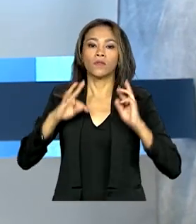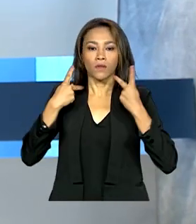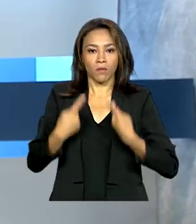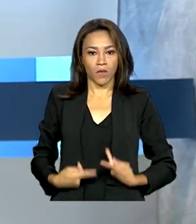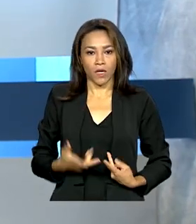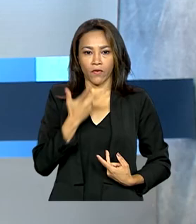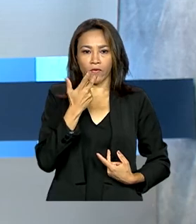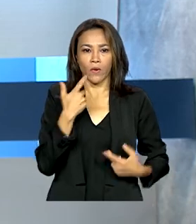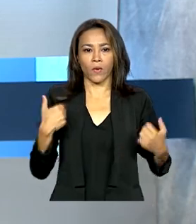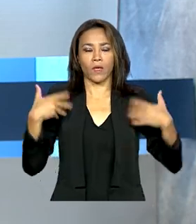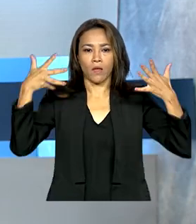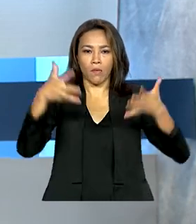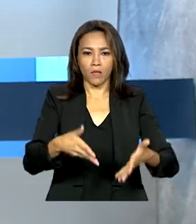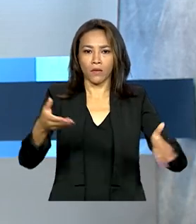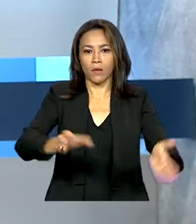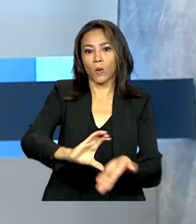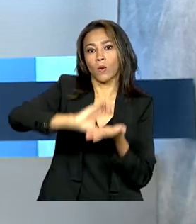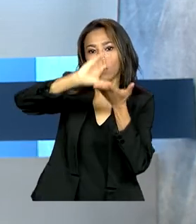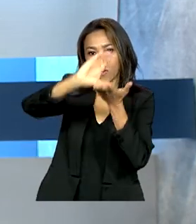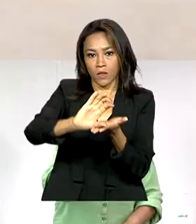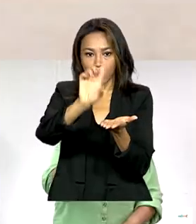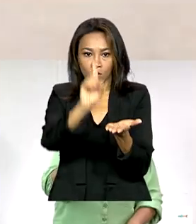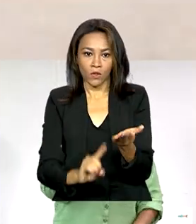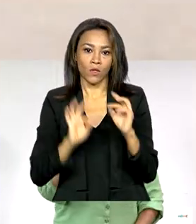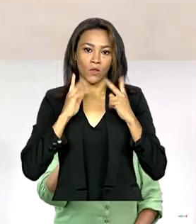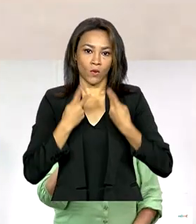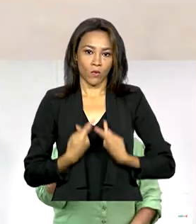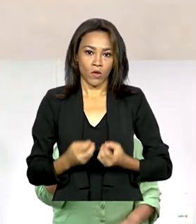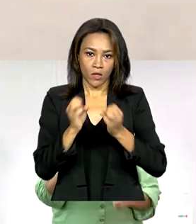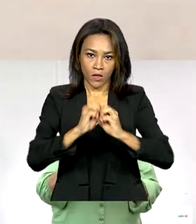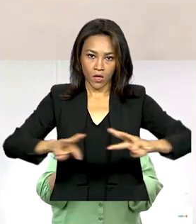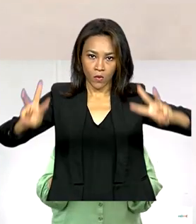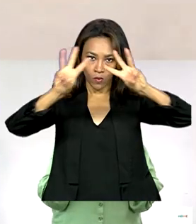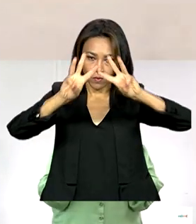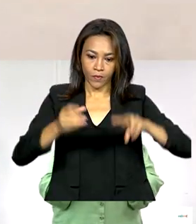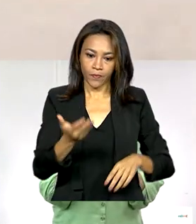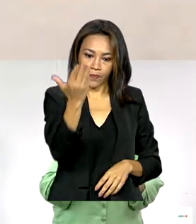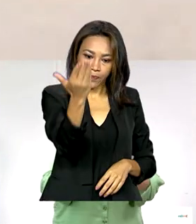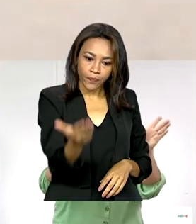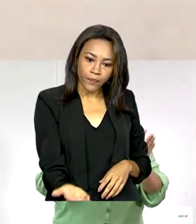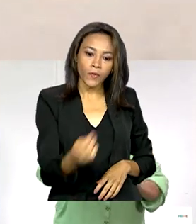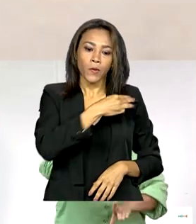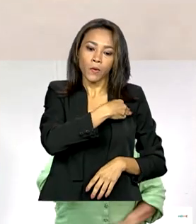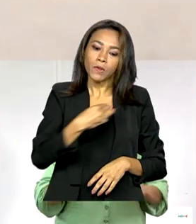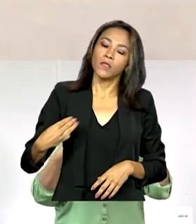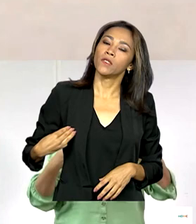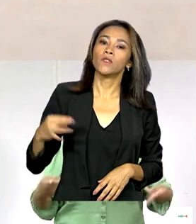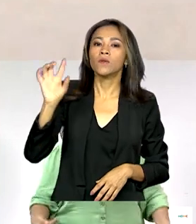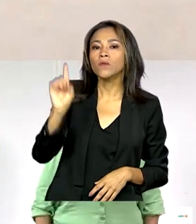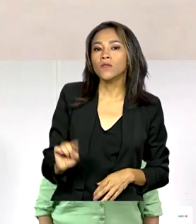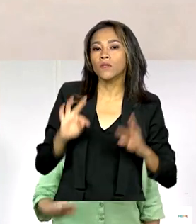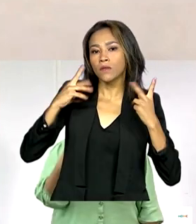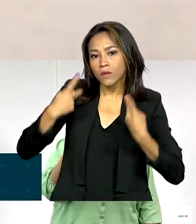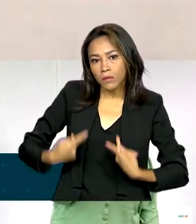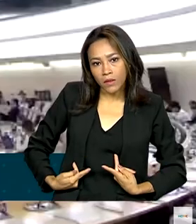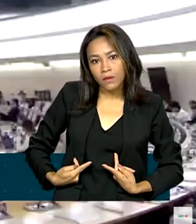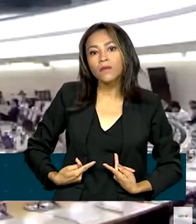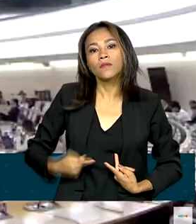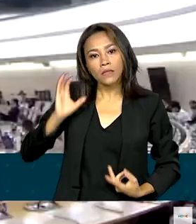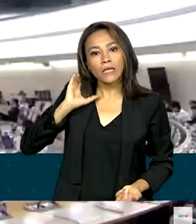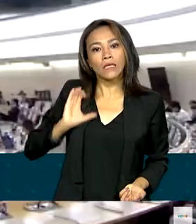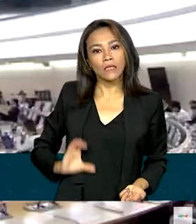participação no Conselho de Direitos Humanos da ONU. O ministro dos Direitos Humanos e da Cidadania afirmou que o Brasil